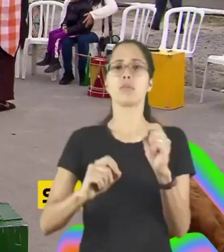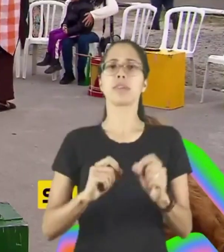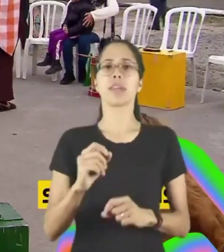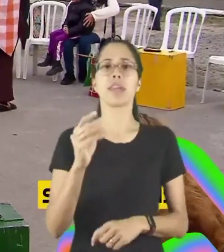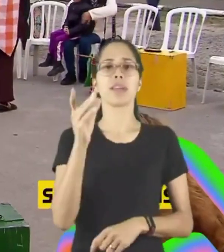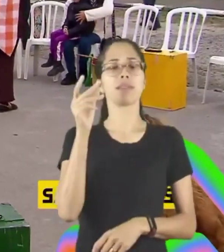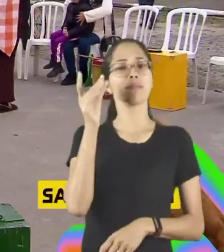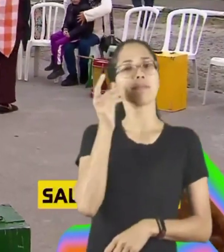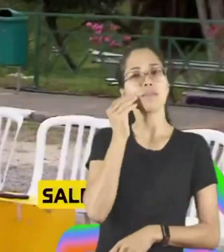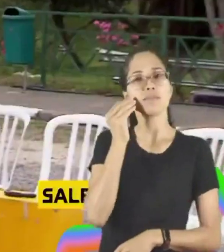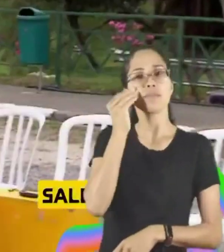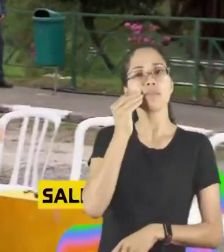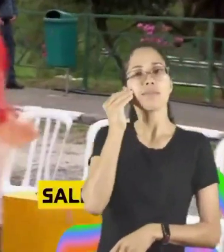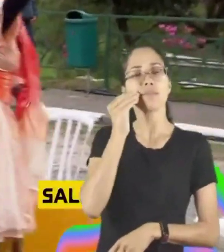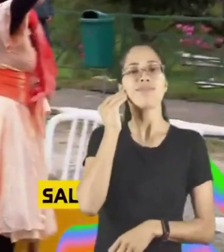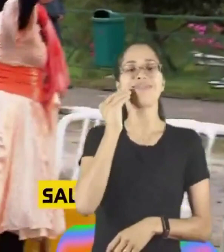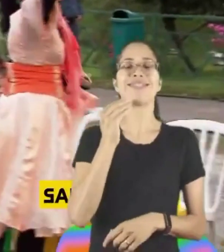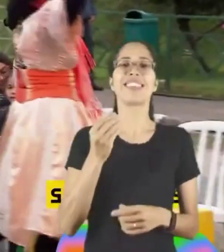variadas linguagens.